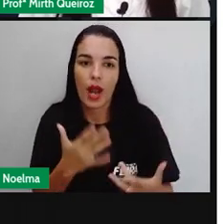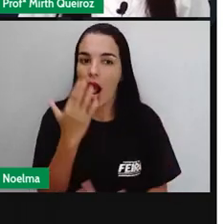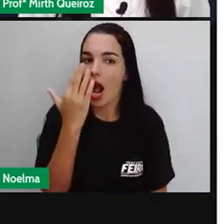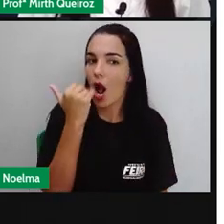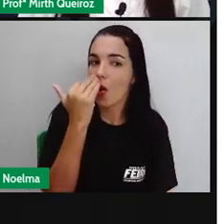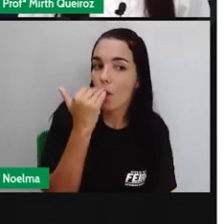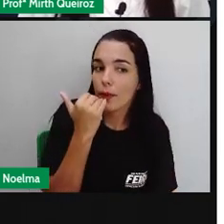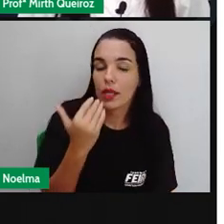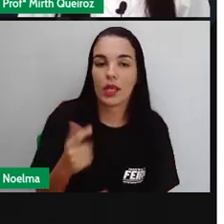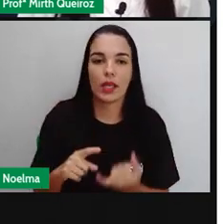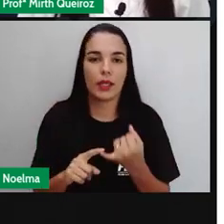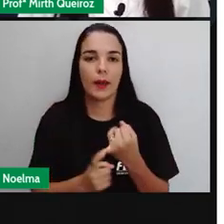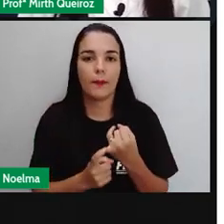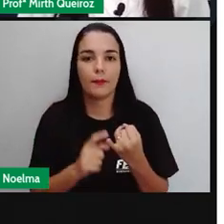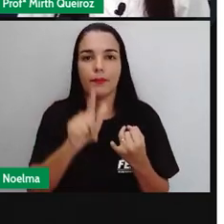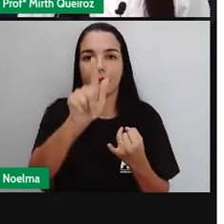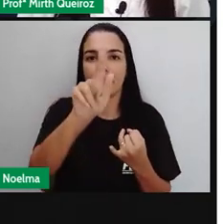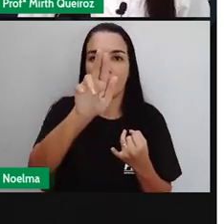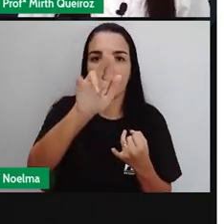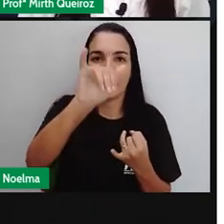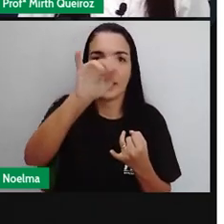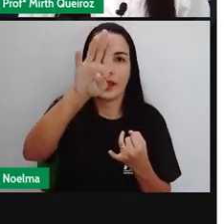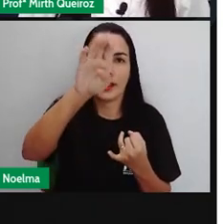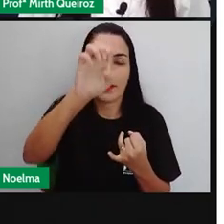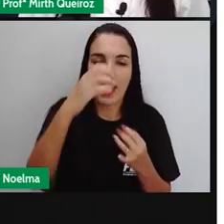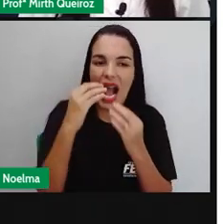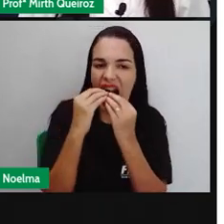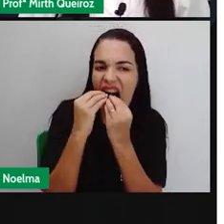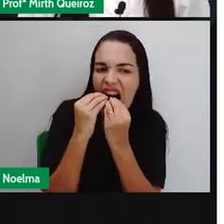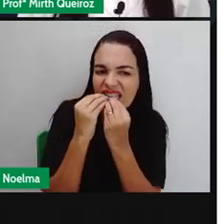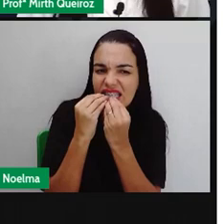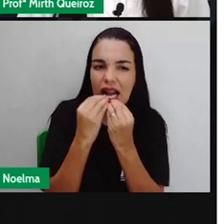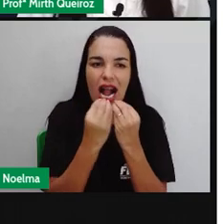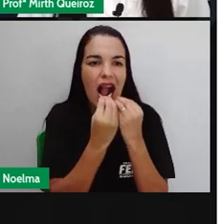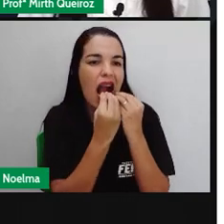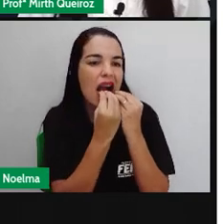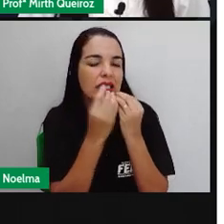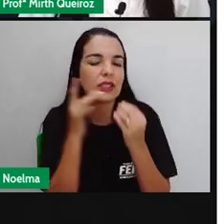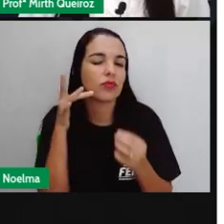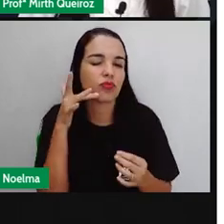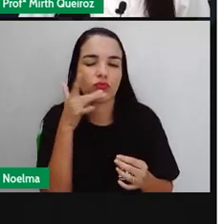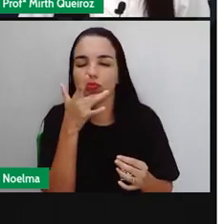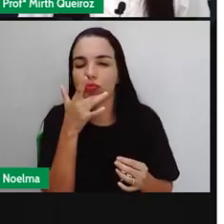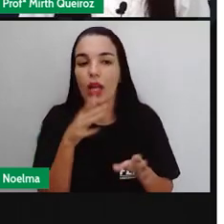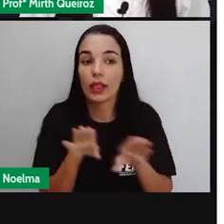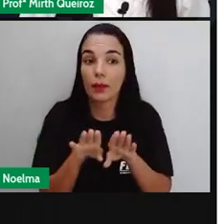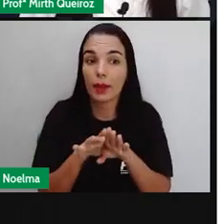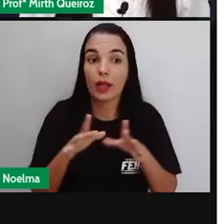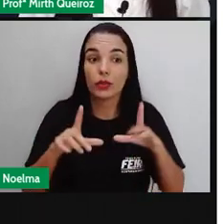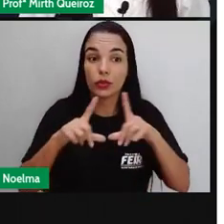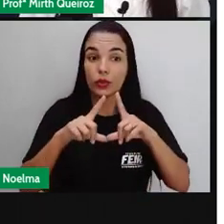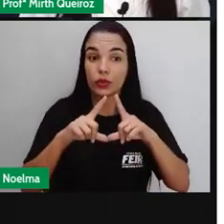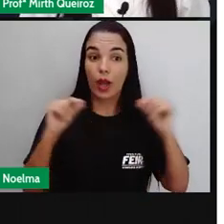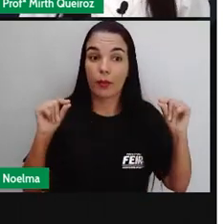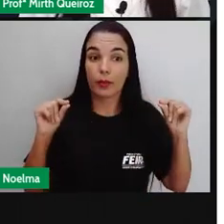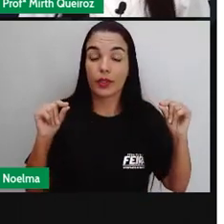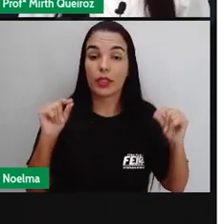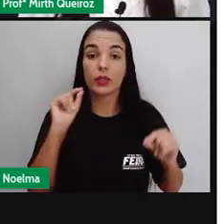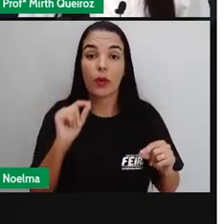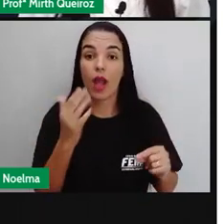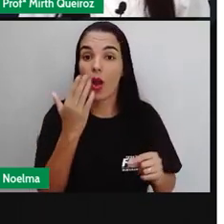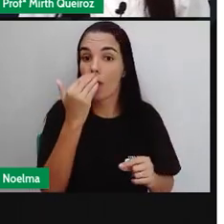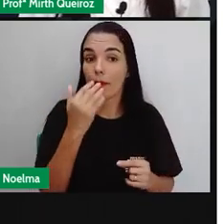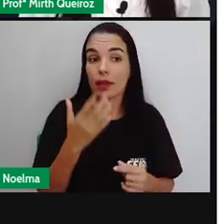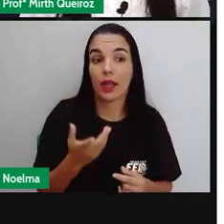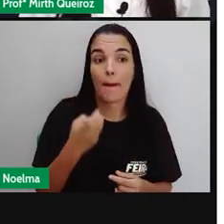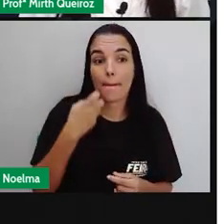exemplo é caso do kiwi, a espirra, a pasta de berinjela. Os japoneses também influenciaram aí na culinária,